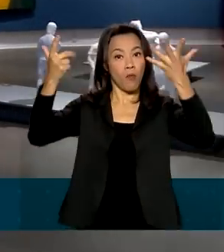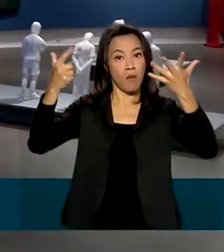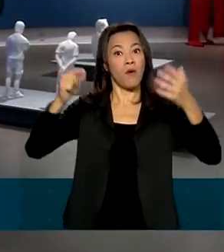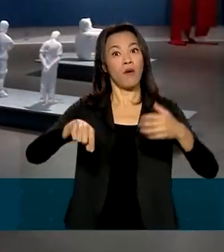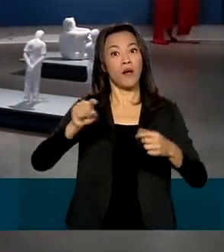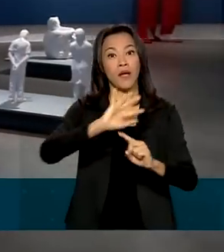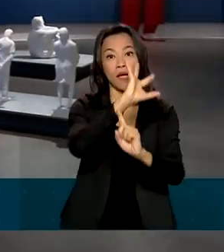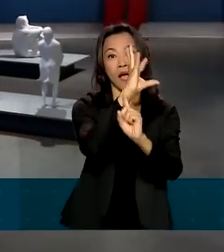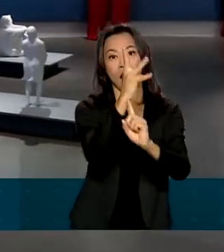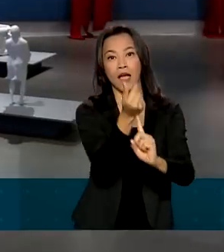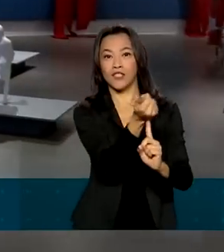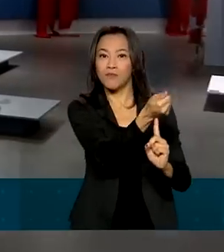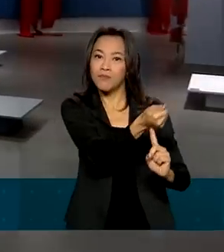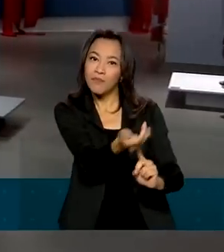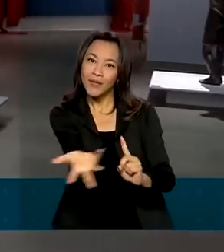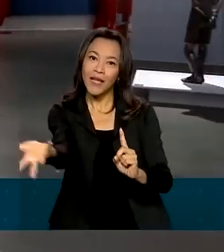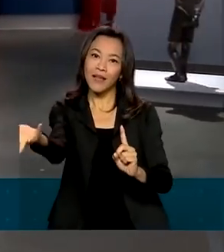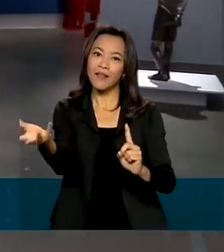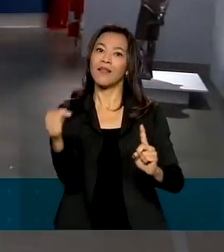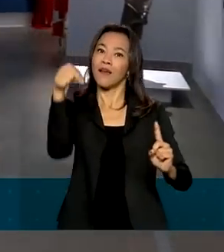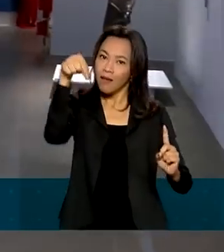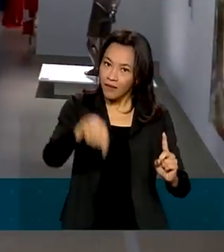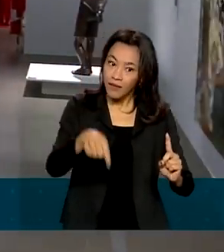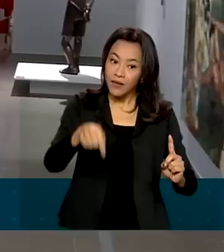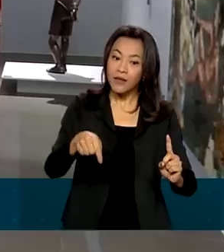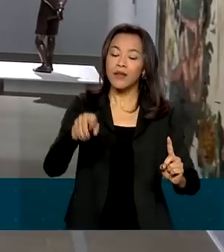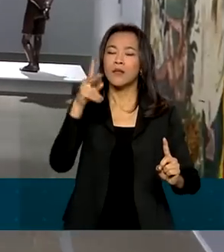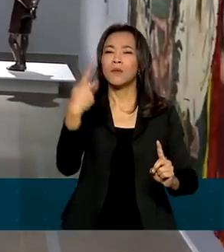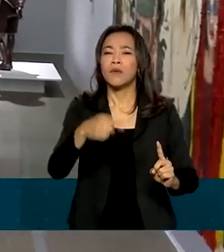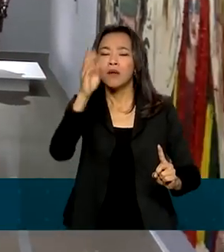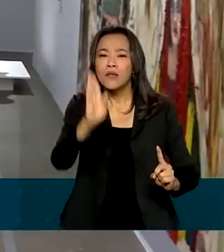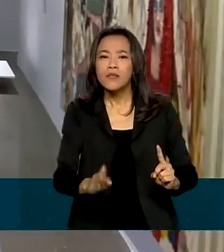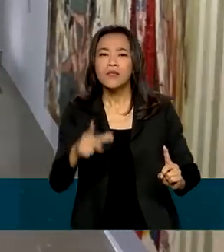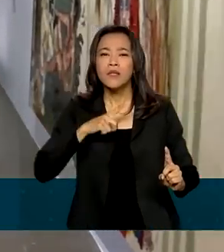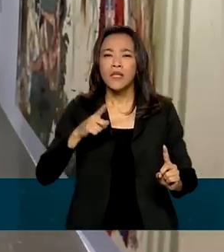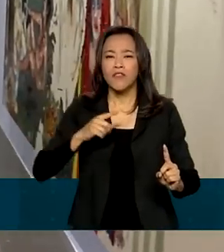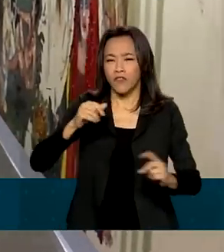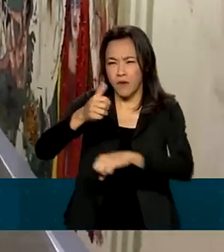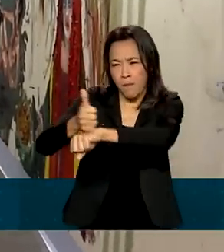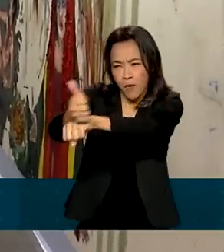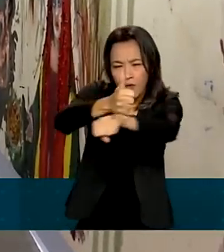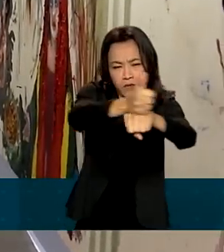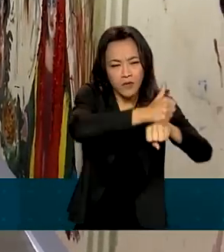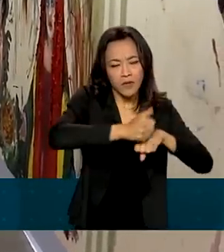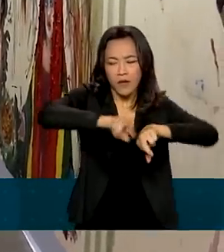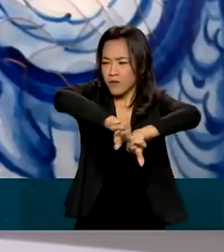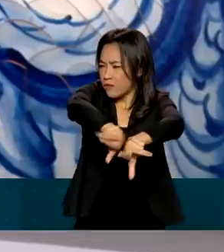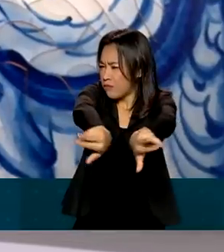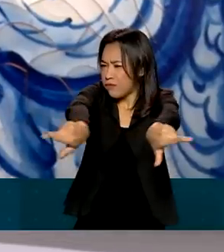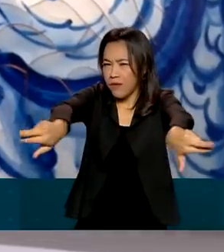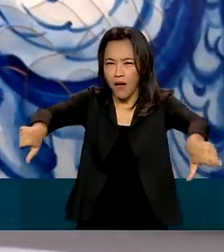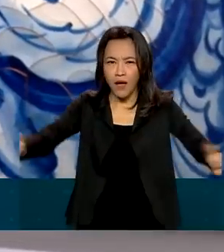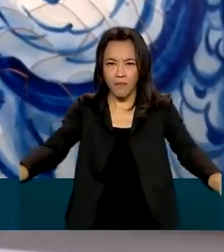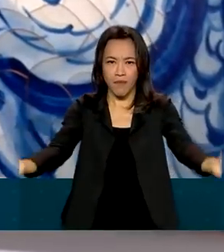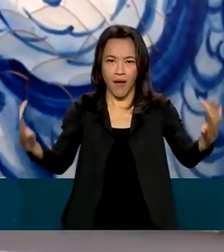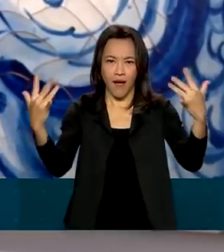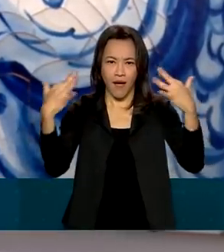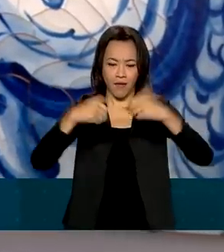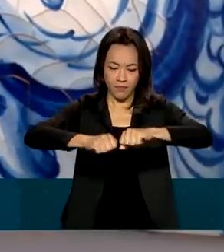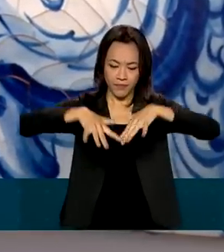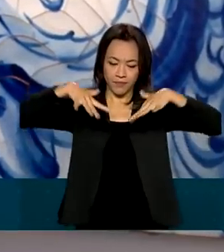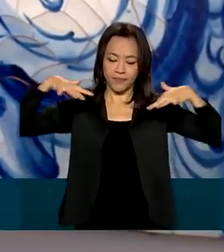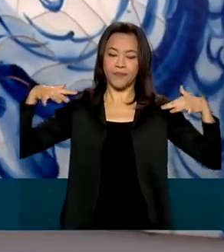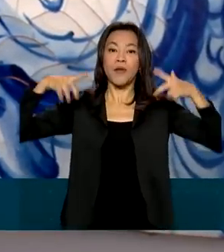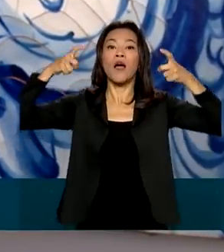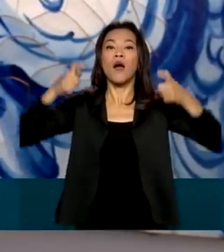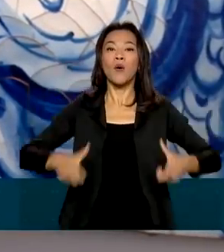de Arte Moderna, marco oficial do modernismo brasileiro, que reuniu artistas de diversas áreas no Teatro Municipal de